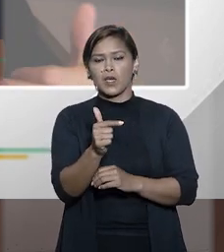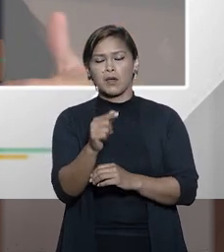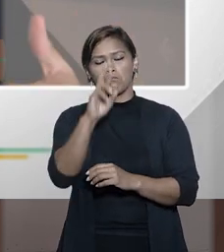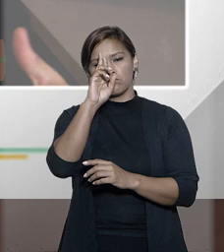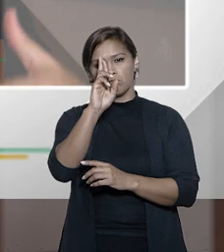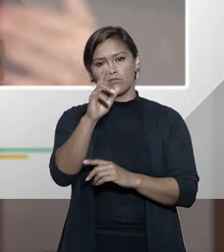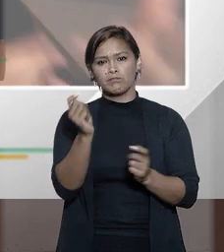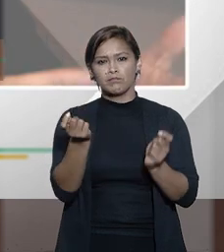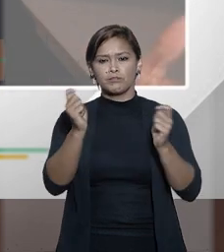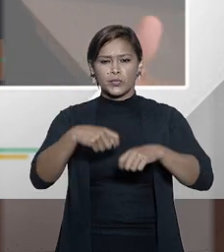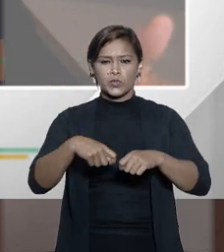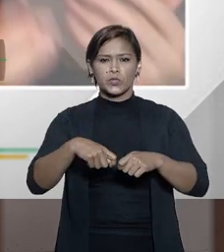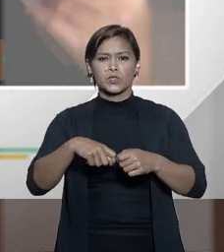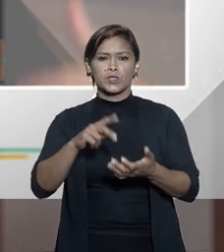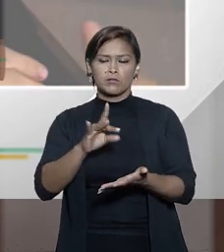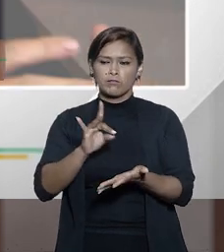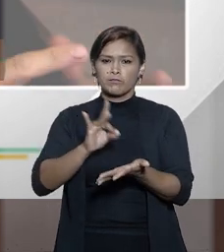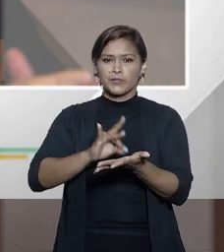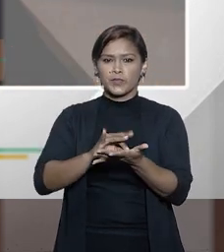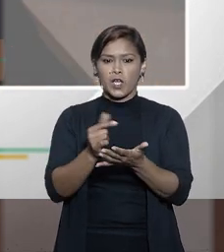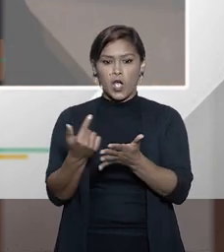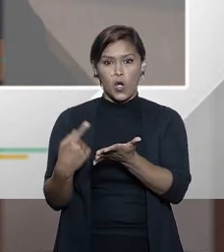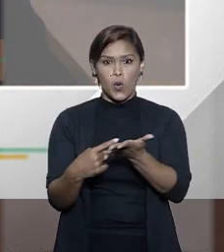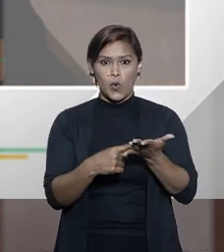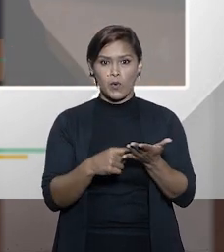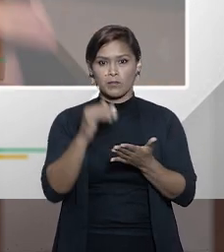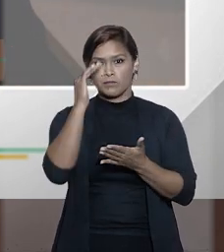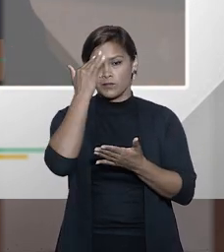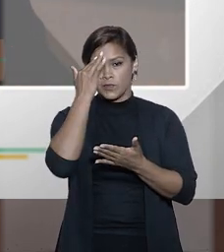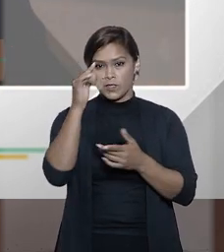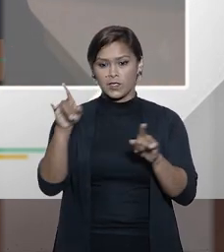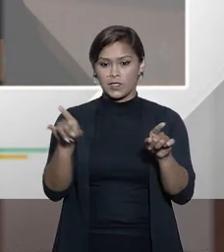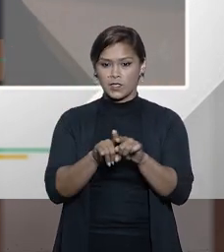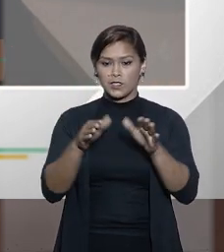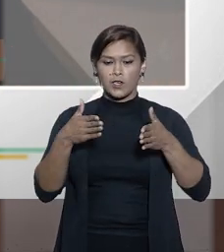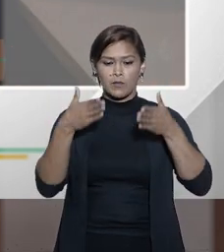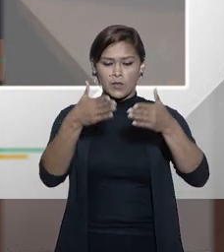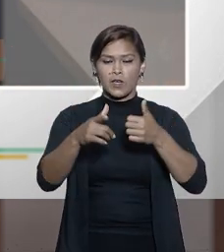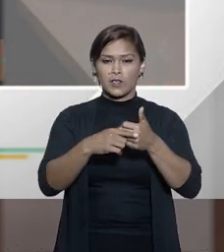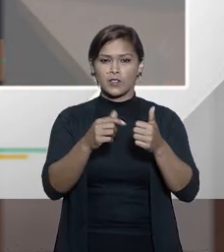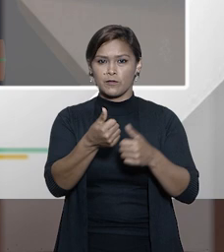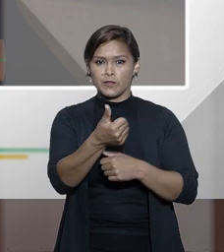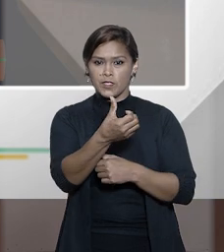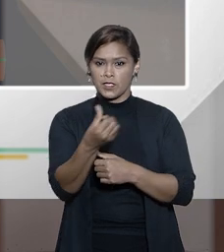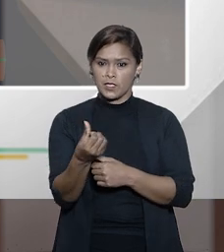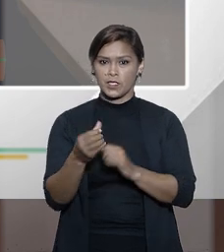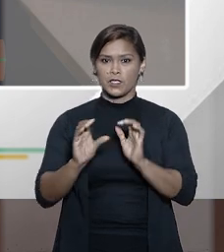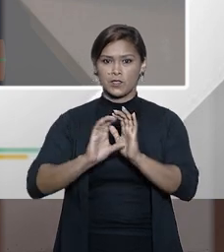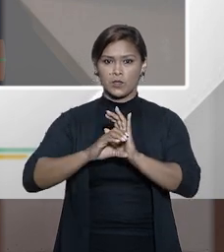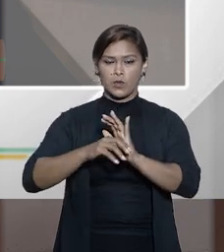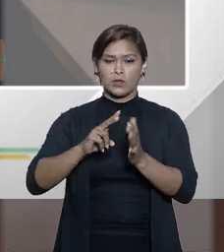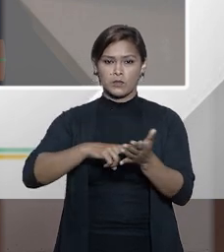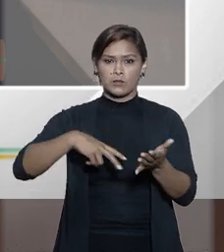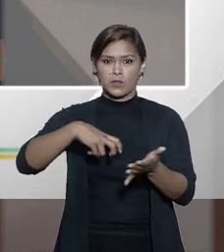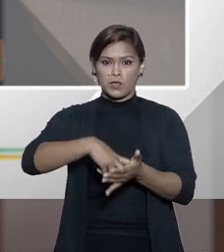capacidade de se autodeterminar de acordo com esse entendimento que é objeto do artigo 26 do código penal